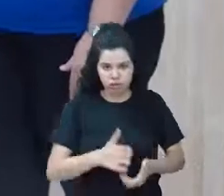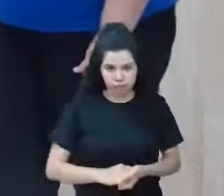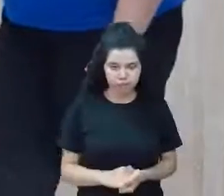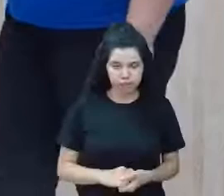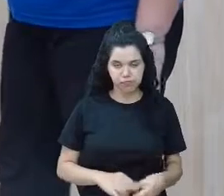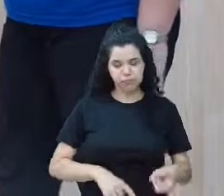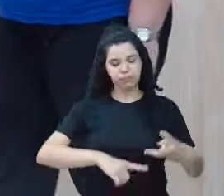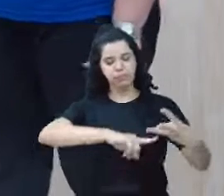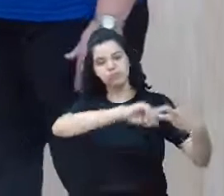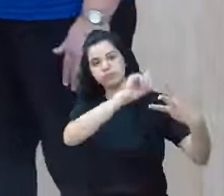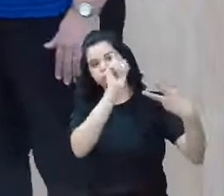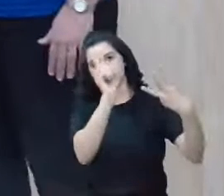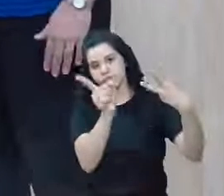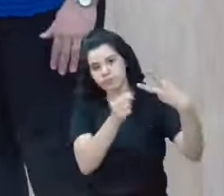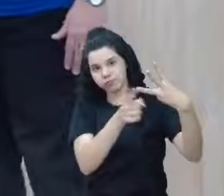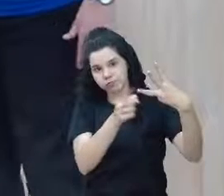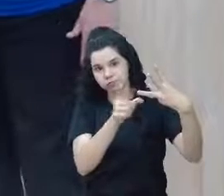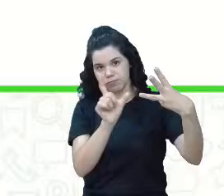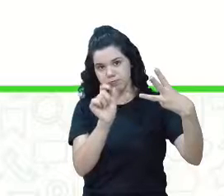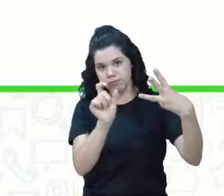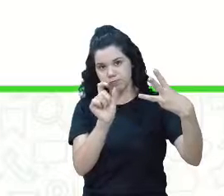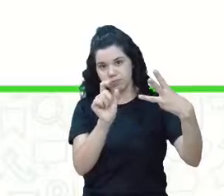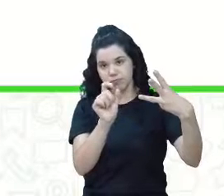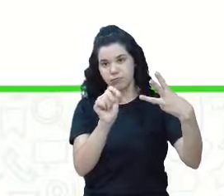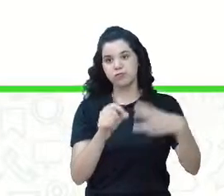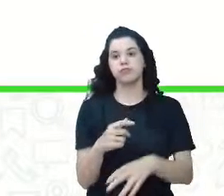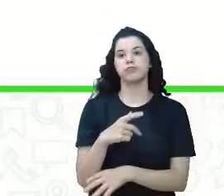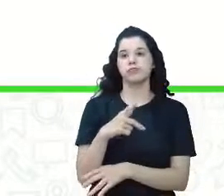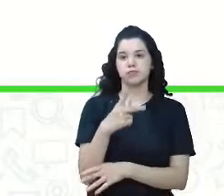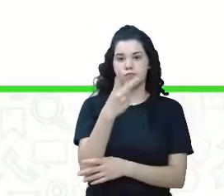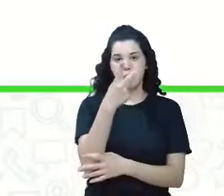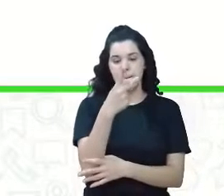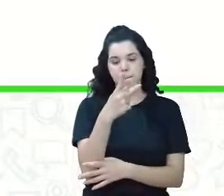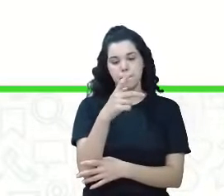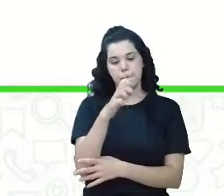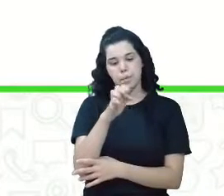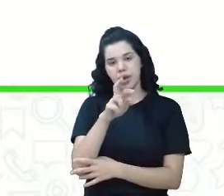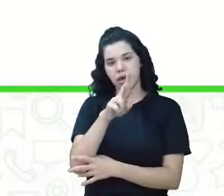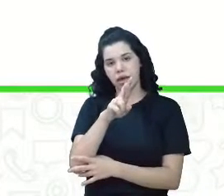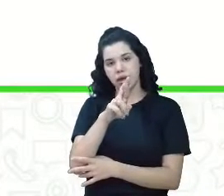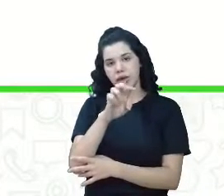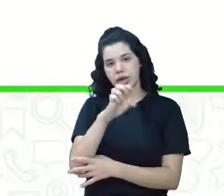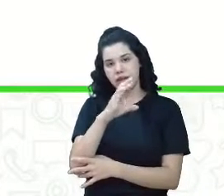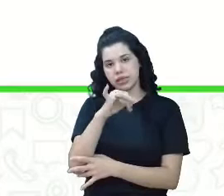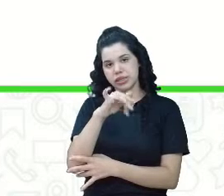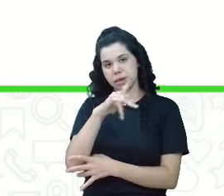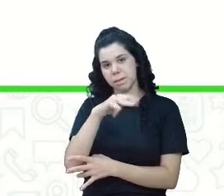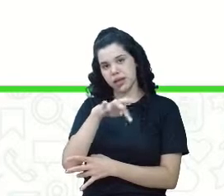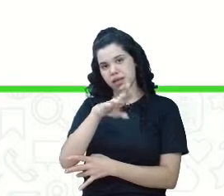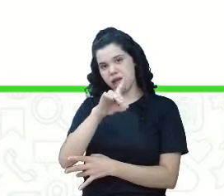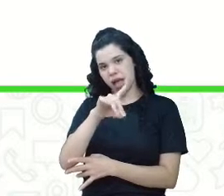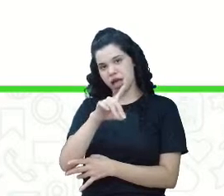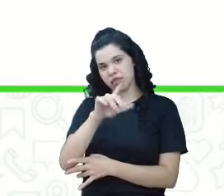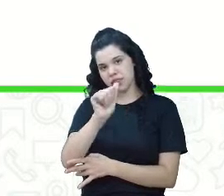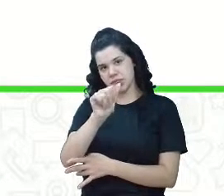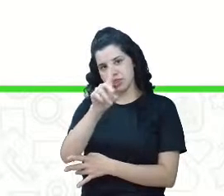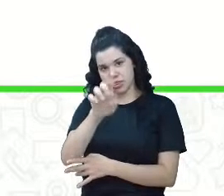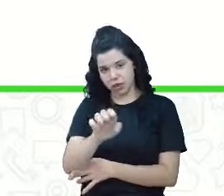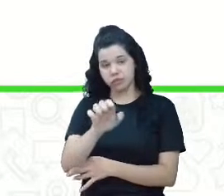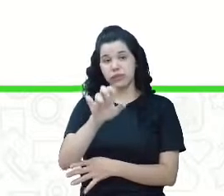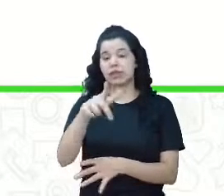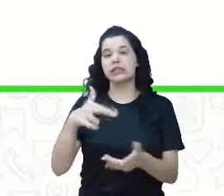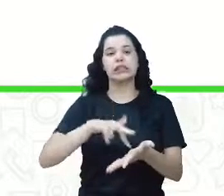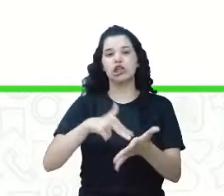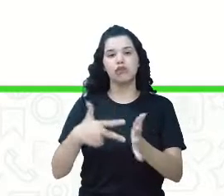classificação dos materiais é a perecibilidade. Como assim? Se eles são perecíveis, se